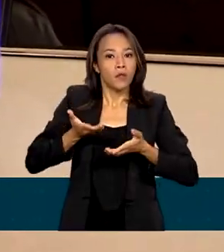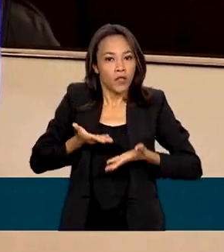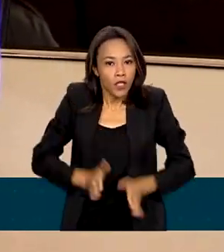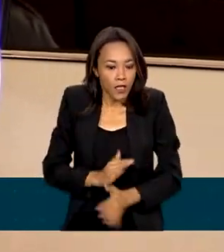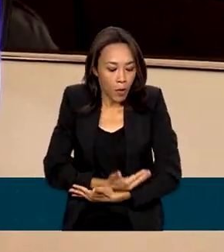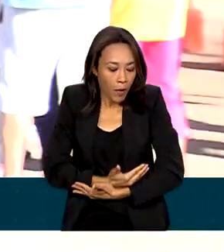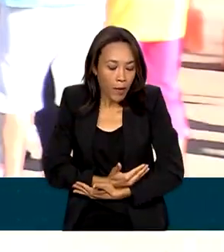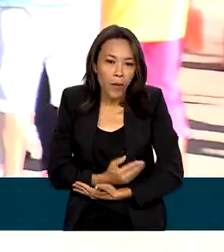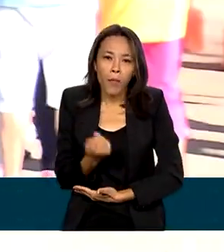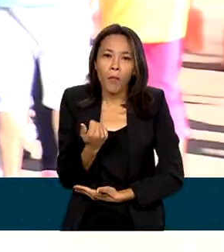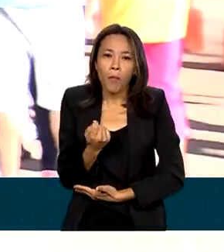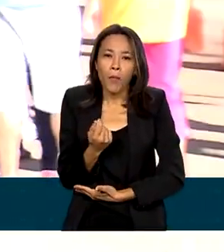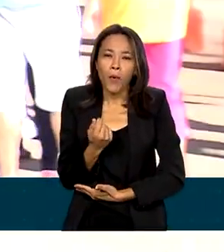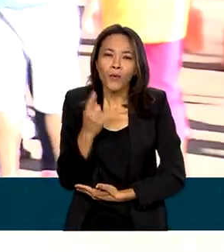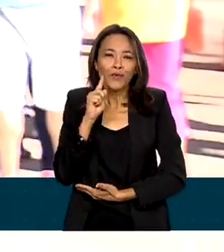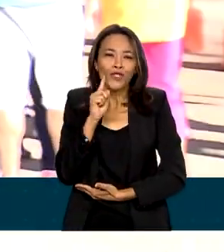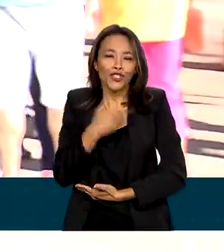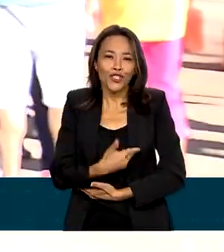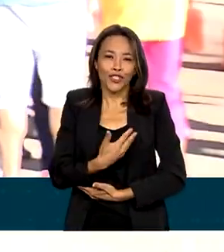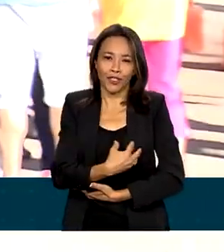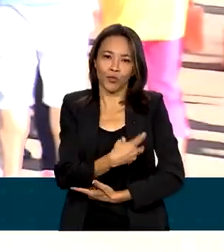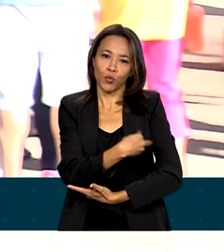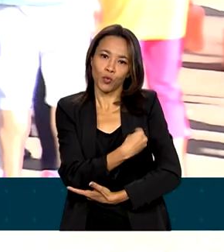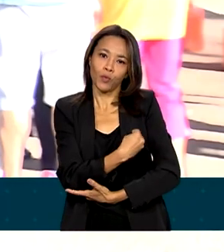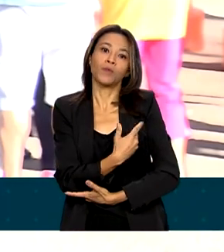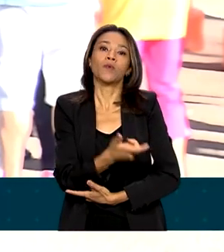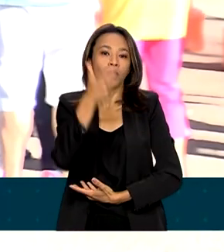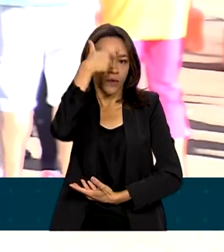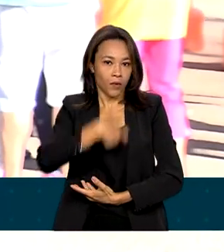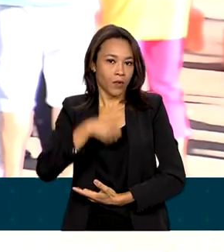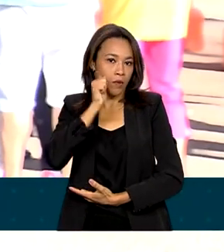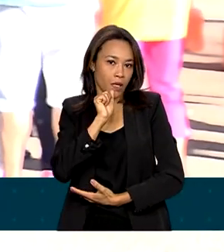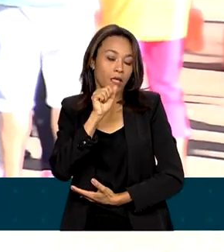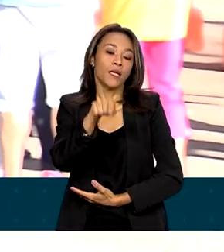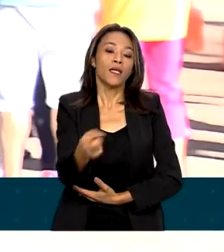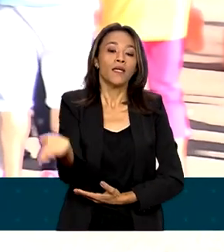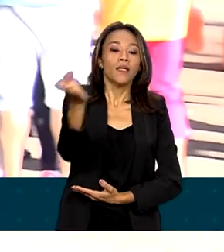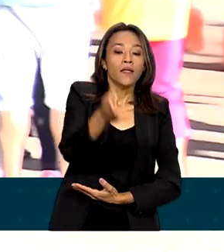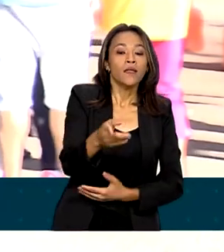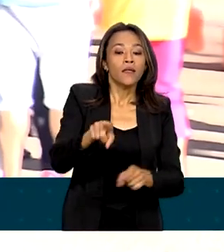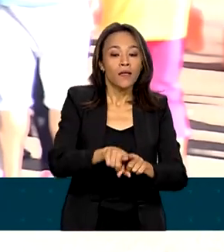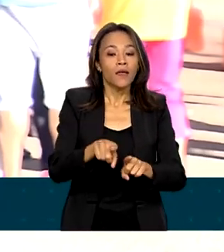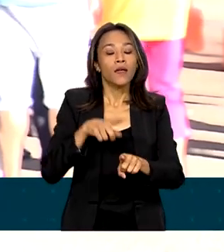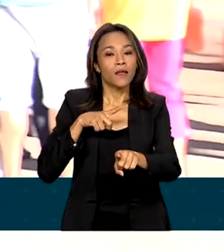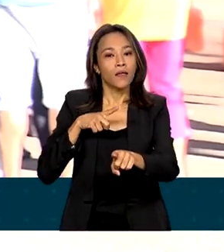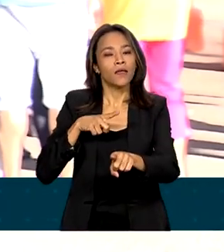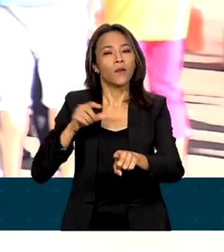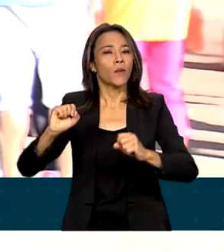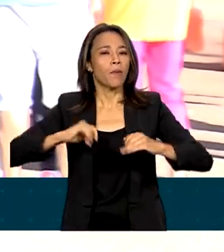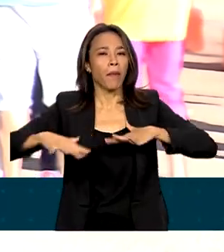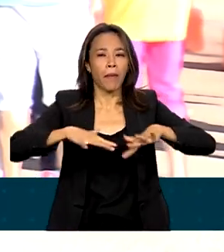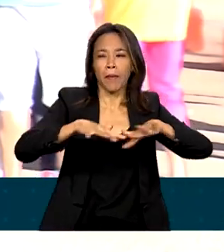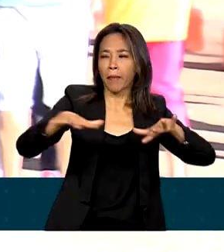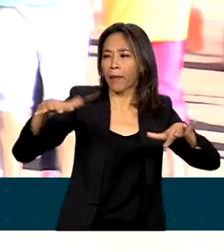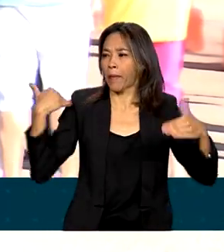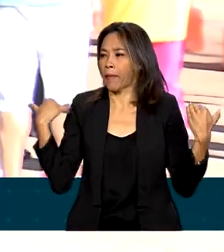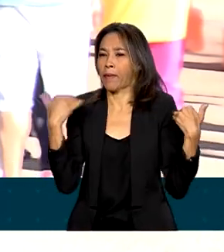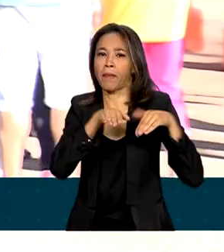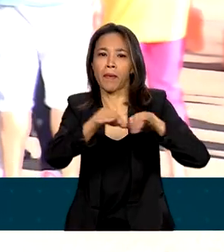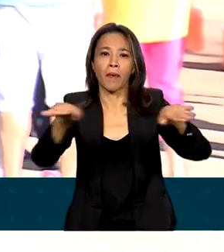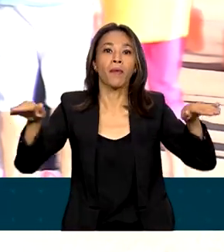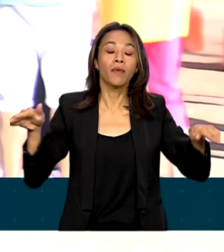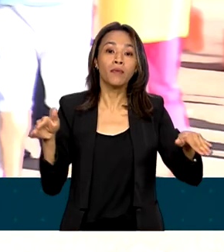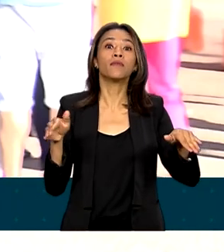de saúde. Hoje à tarde, o presidente Lula participa aqui em Brasília de um ato de mobilização pela vacinação, mobilização